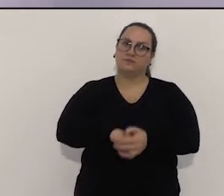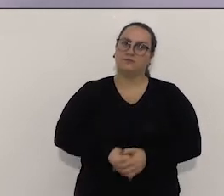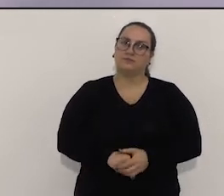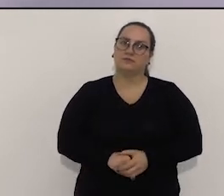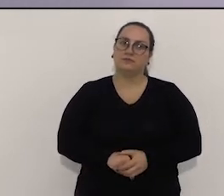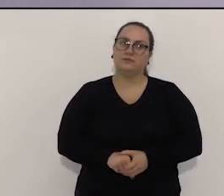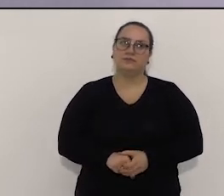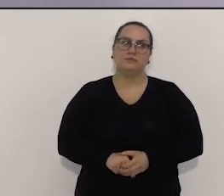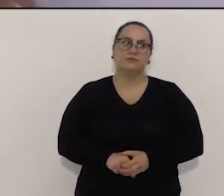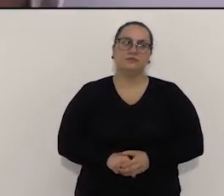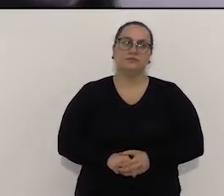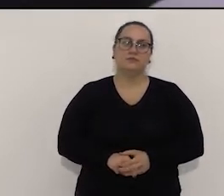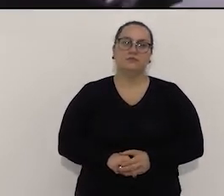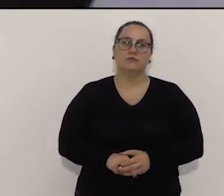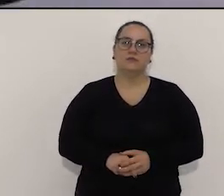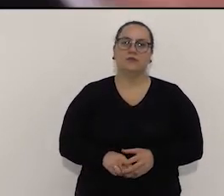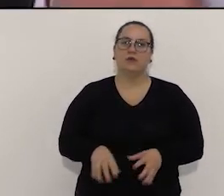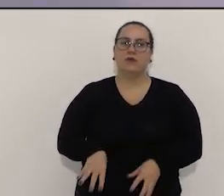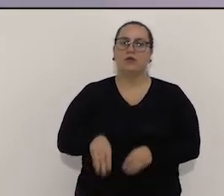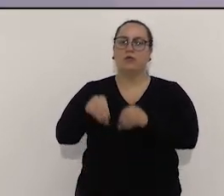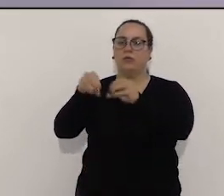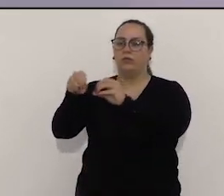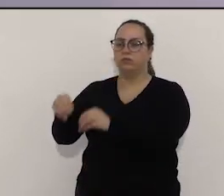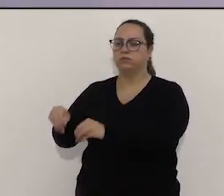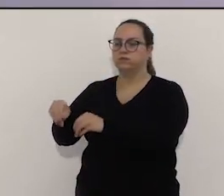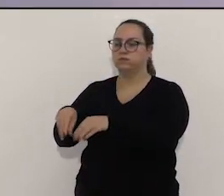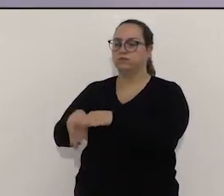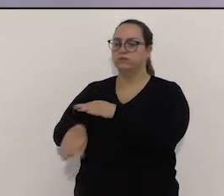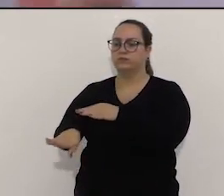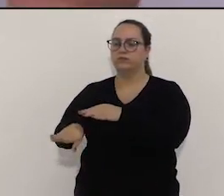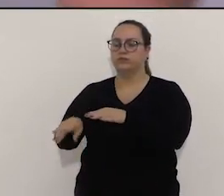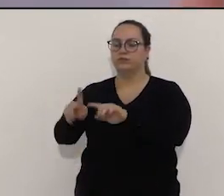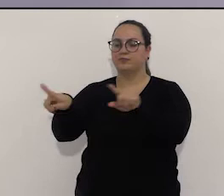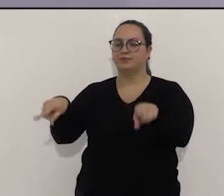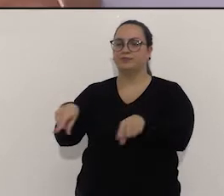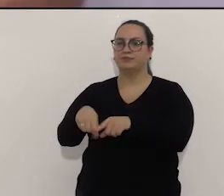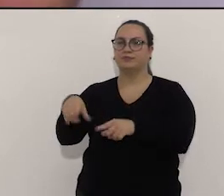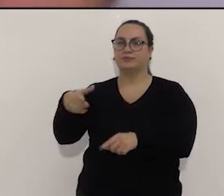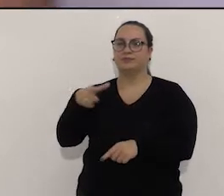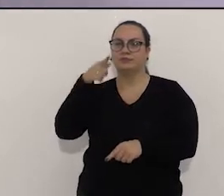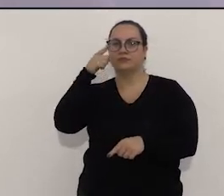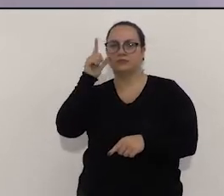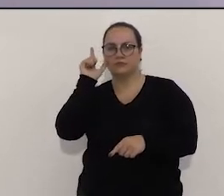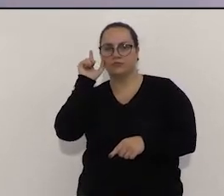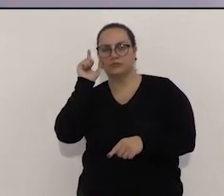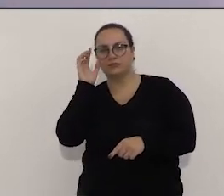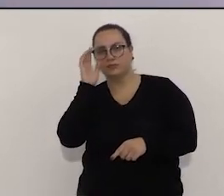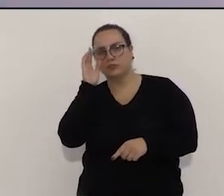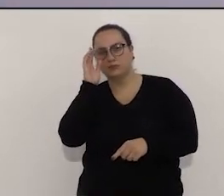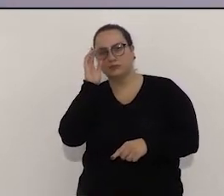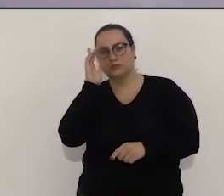Candidato, o senhor falou do lixo no bloco anterior, tocou na questão do aterro sanitário, etc.